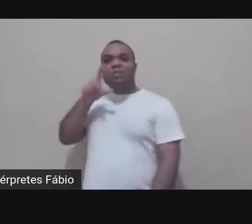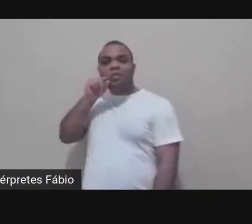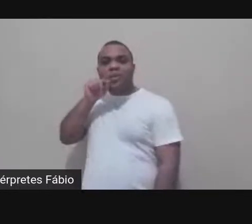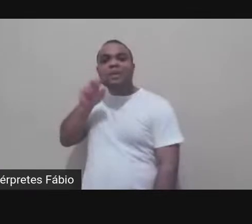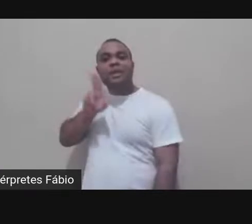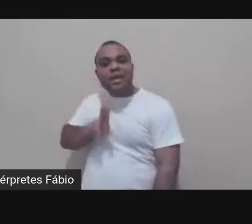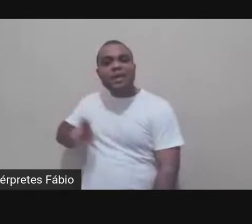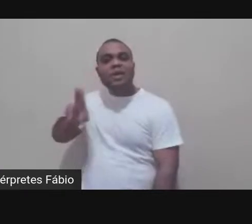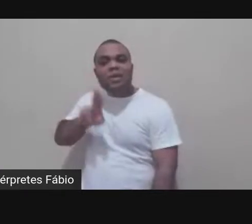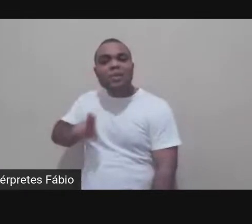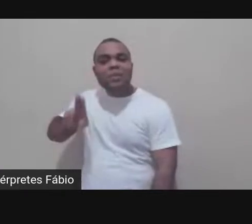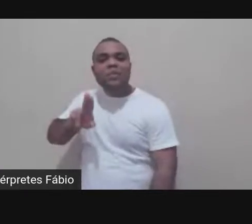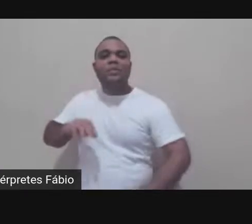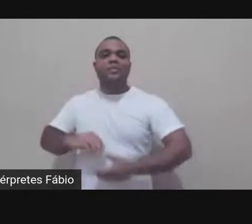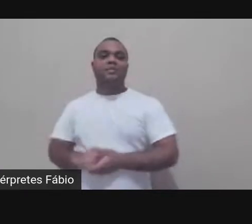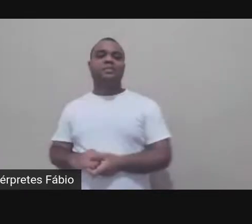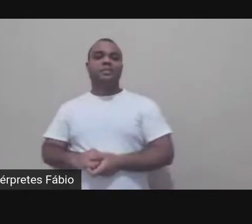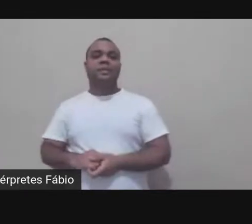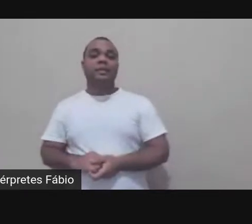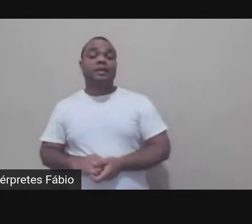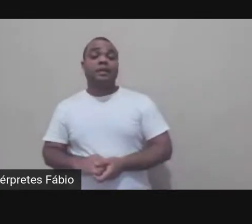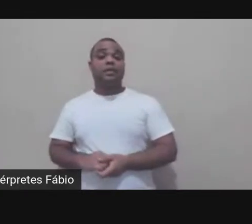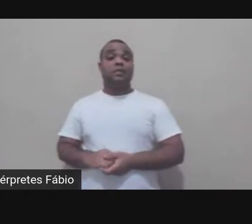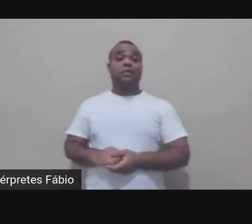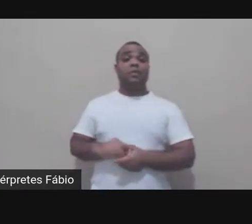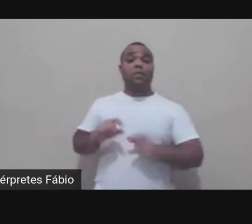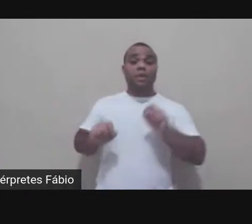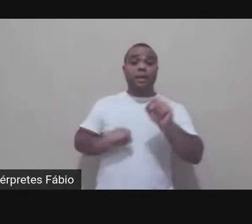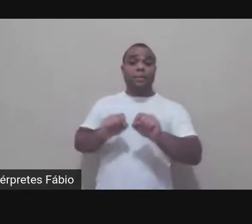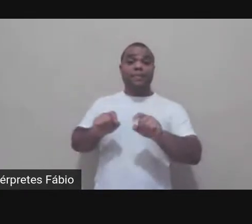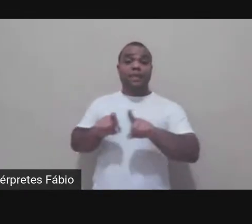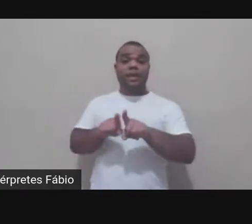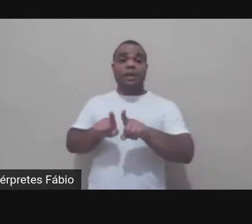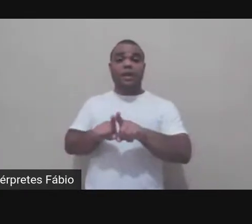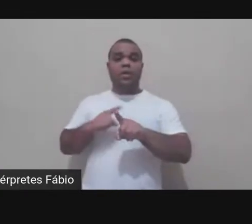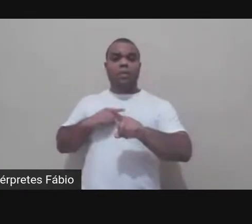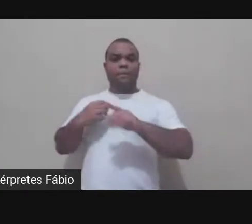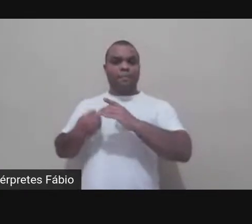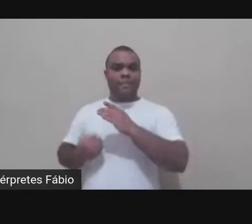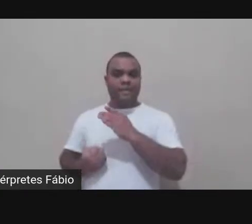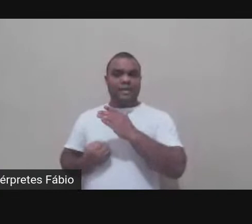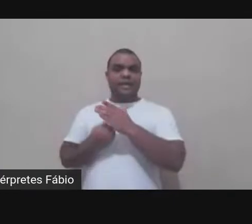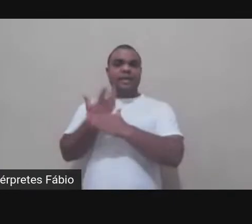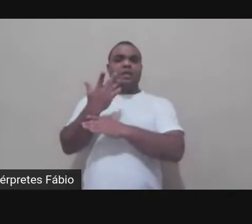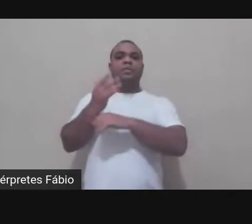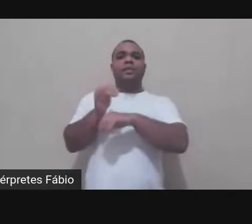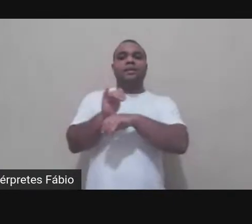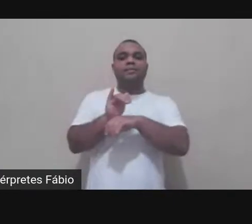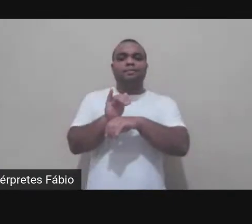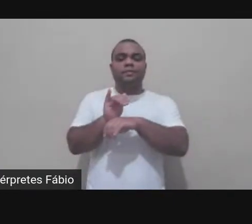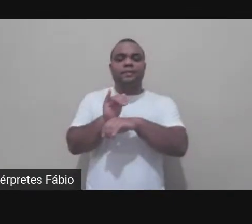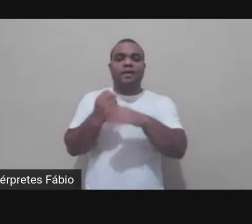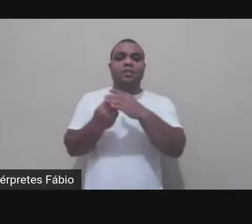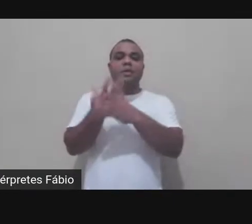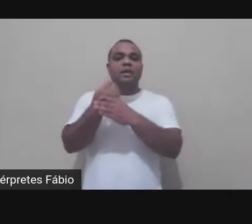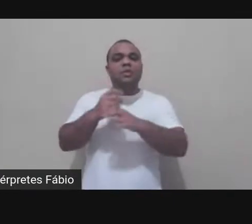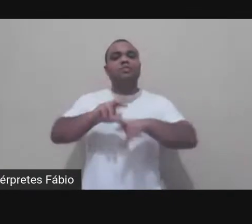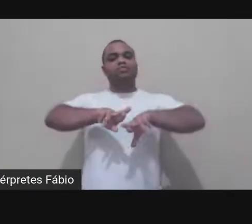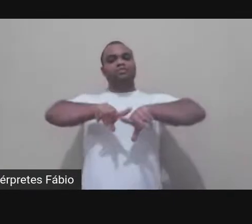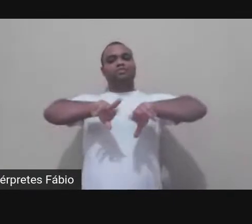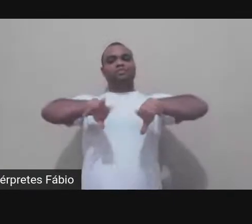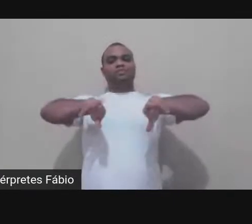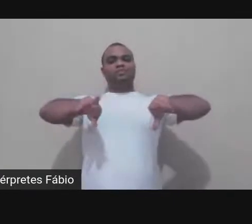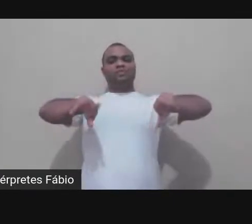porque eu não atuo mais não sou só uma construidora disso como eu também sou uma produtora desse conteúdo e aí eu sigo tentando entender